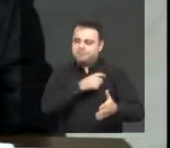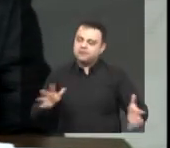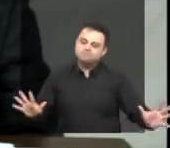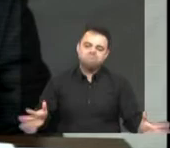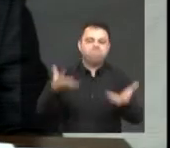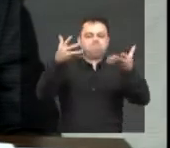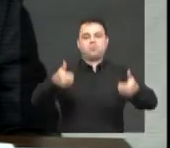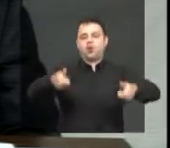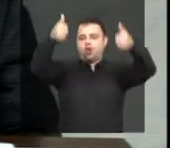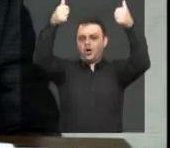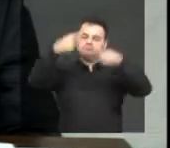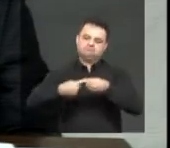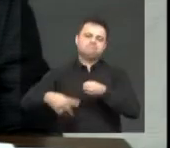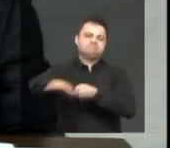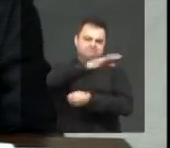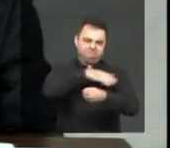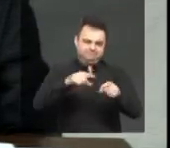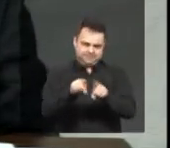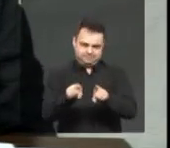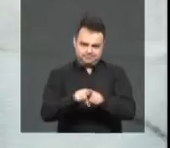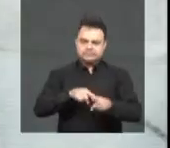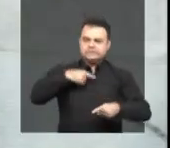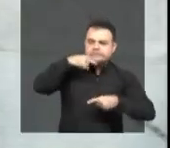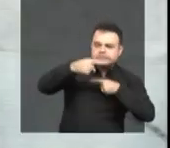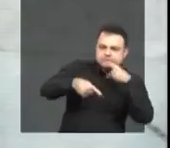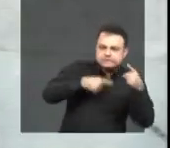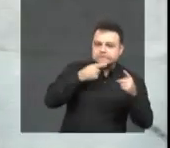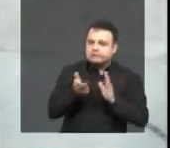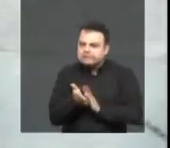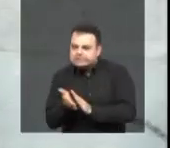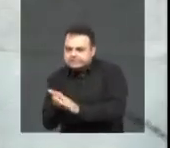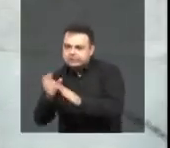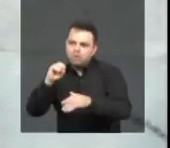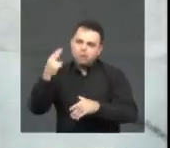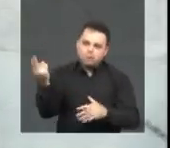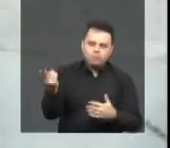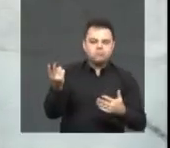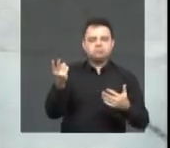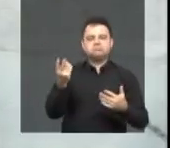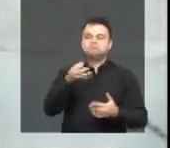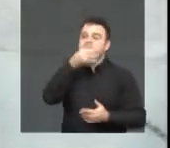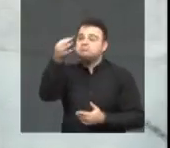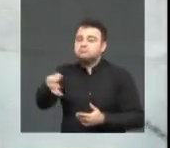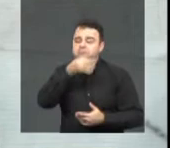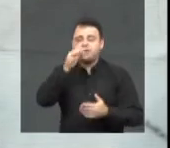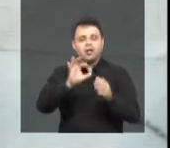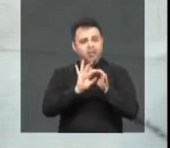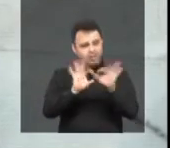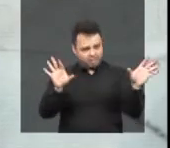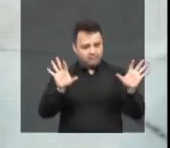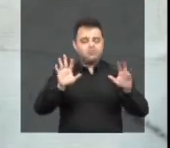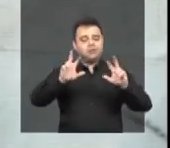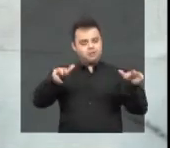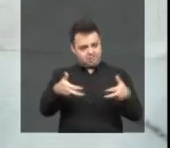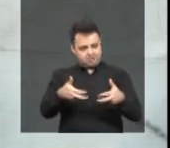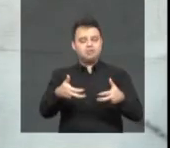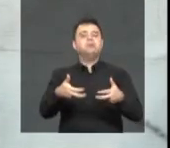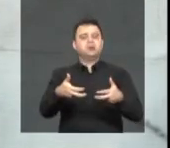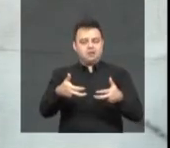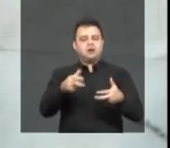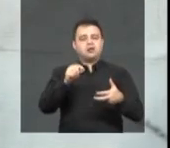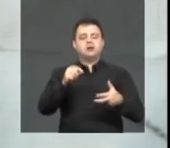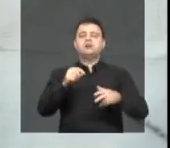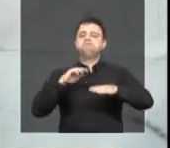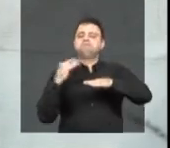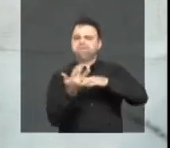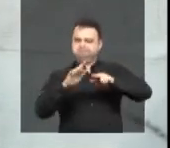por uma Rio Preto cada vez melhor. Rio Preto e região. E reforço, qualquer dúvida, sugestão, reivindicação, tem aí as redes sociais da